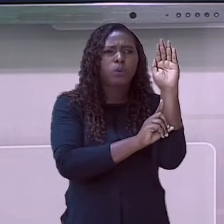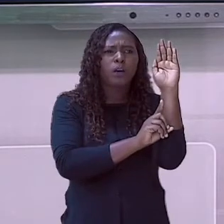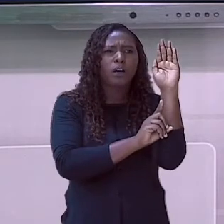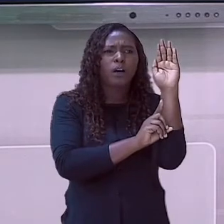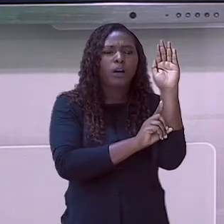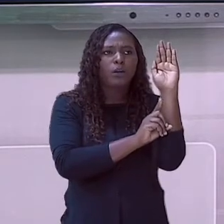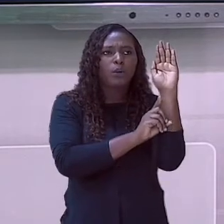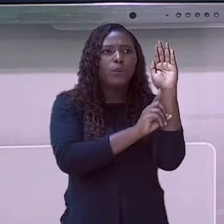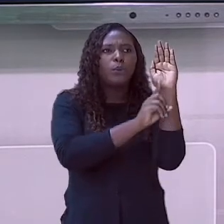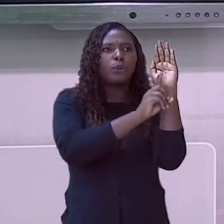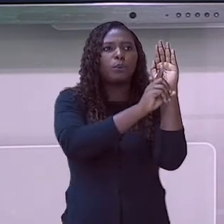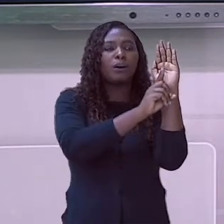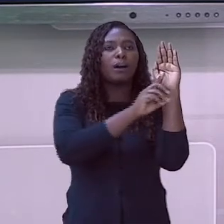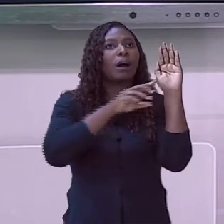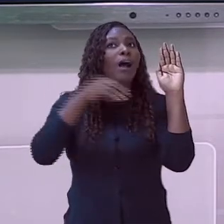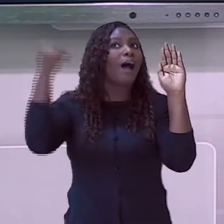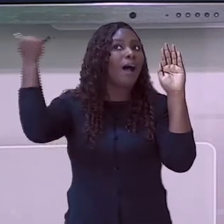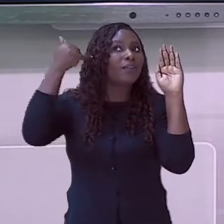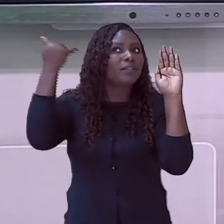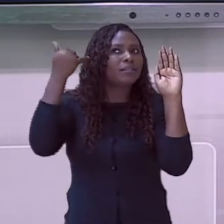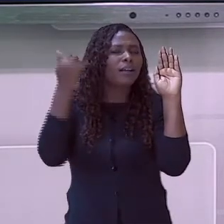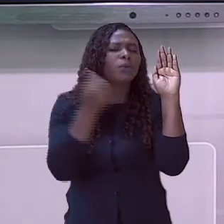elevador se encontra parado.